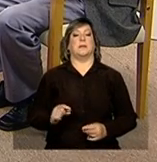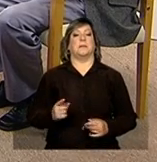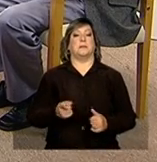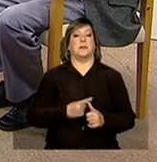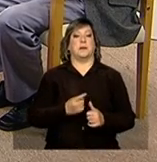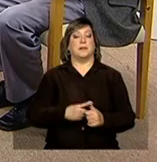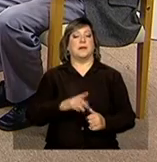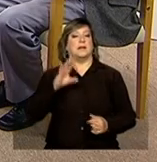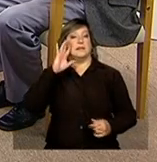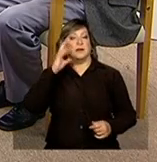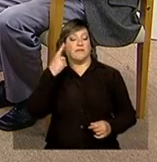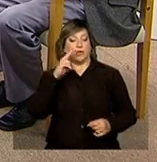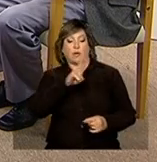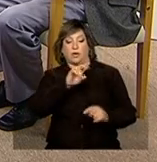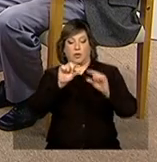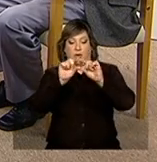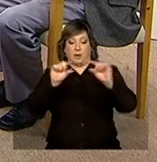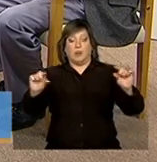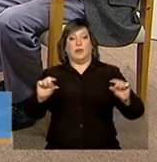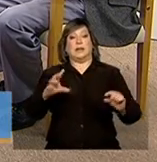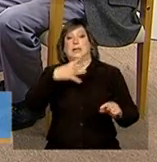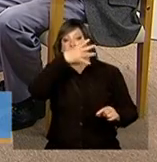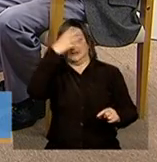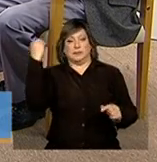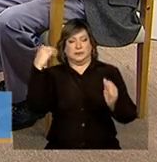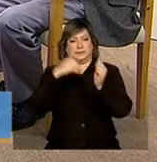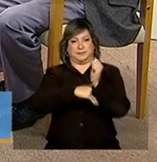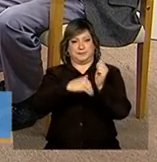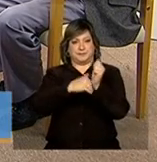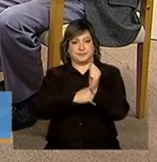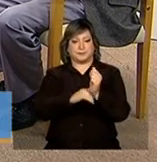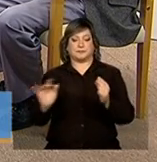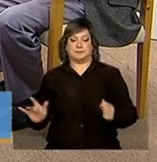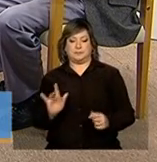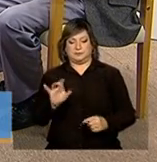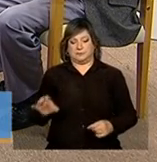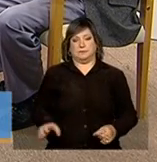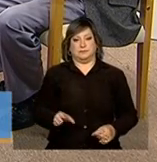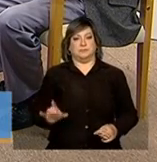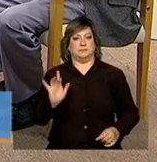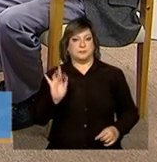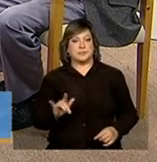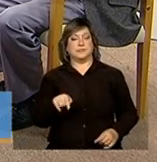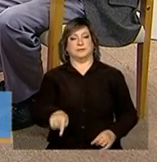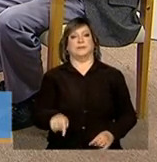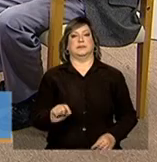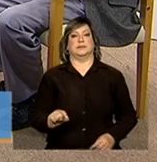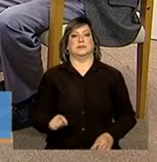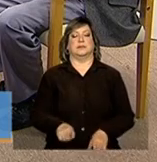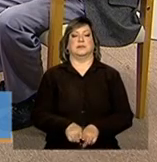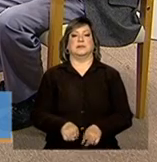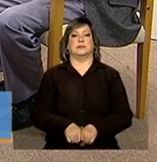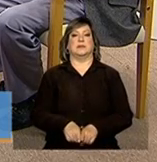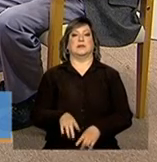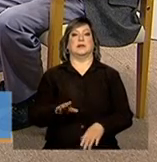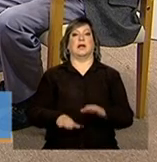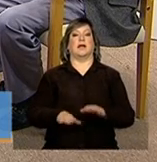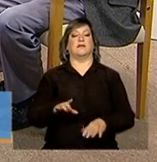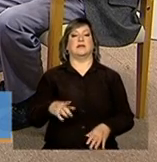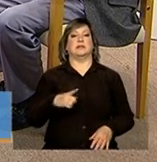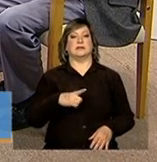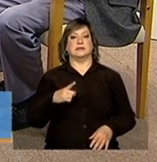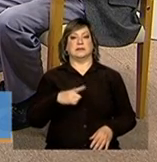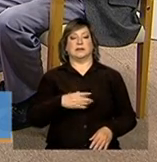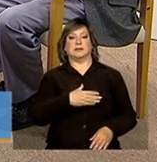minha senha. Ele mesmo tentar resolver, caso o problema seja esse, de 180 dias sem acessar. Um procedimento